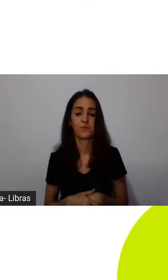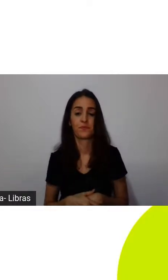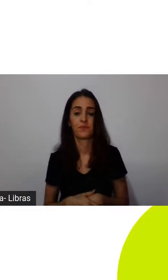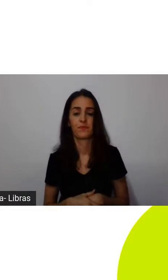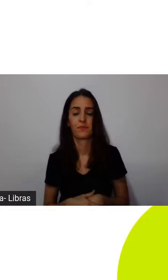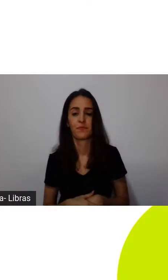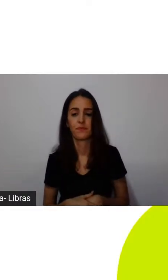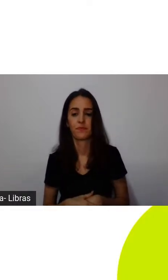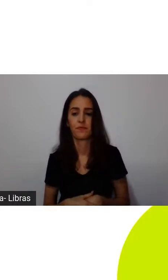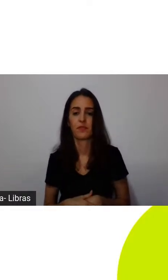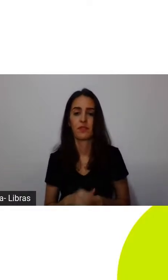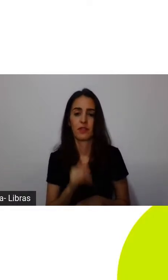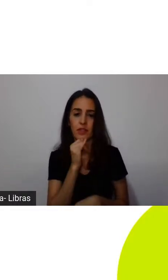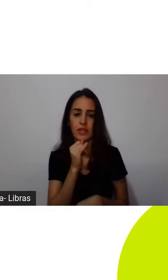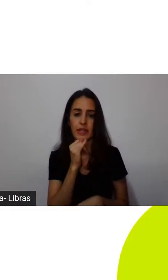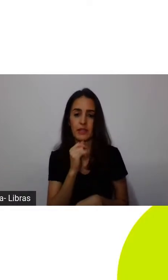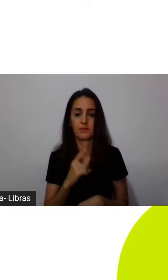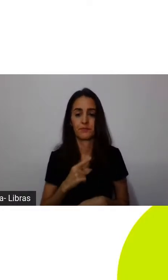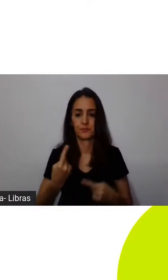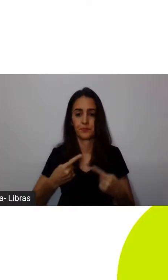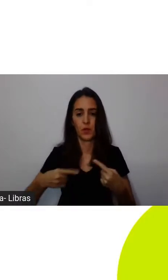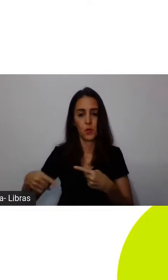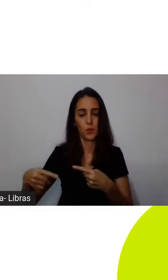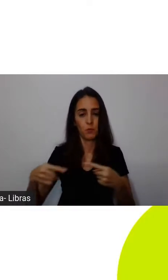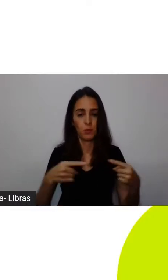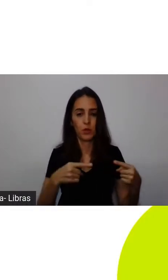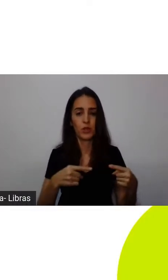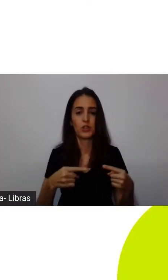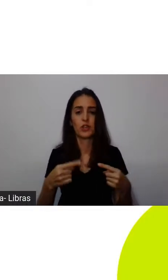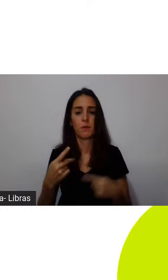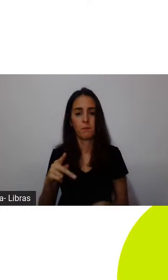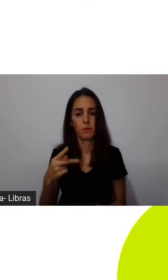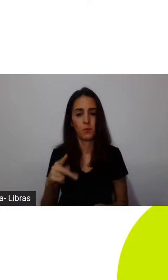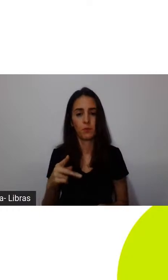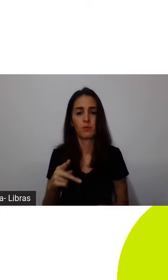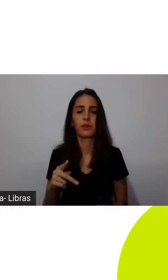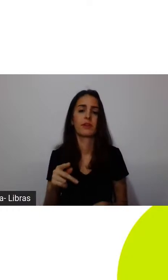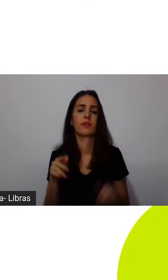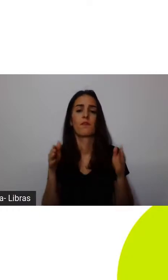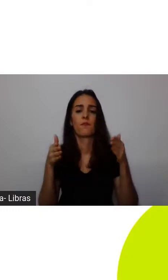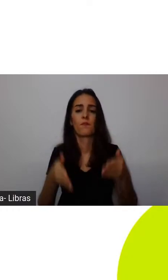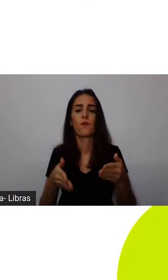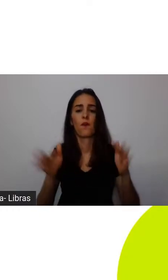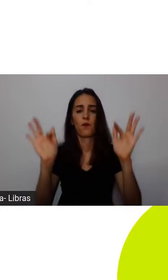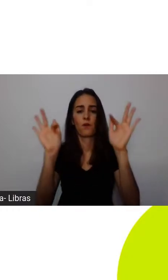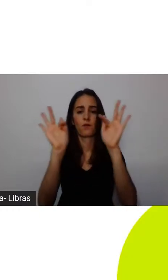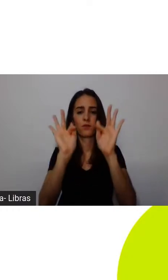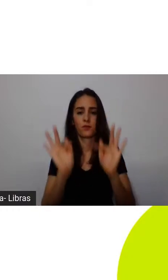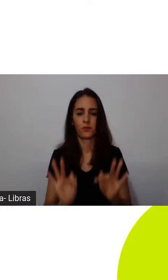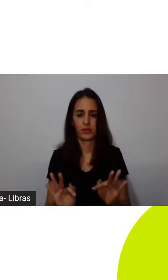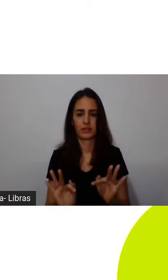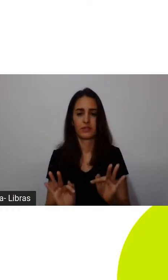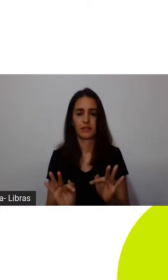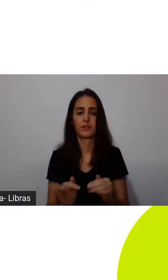é a política da felicidade, uma política pública da felicidade, em que o exemplo disso é o Butão.